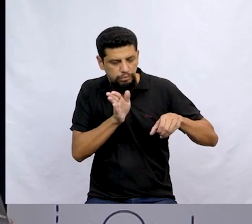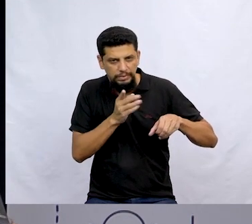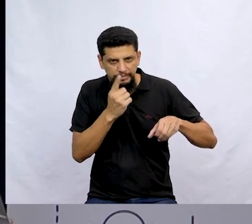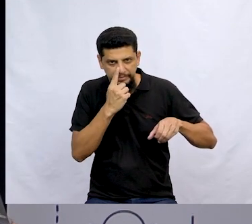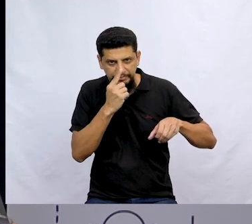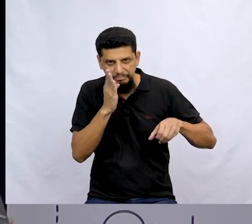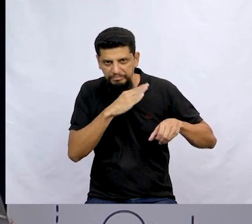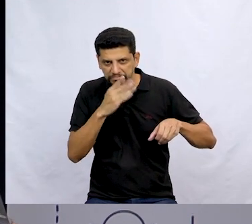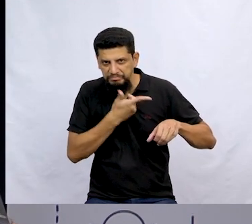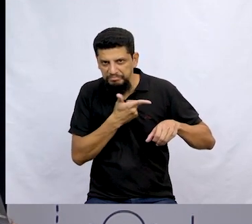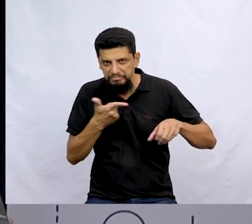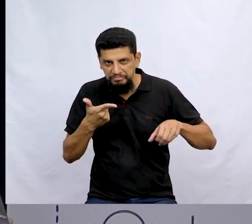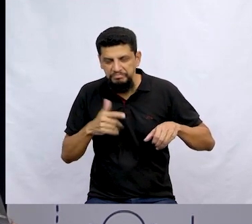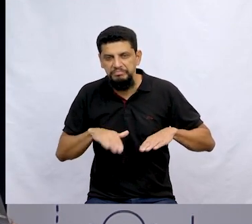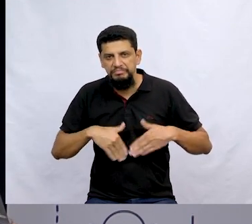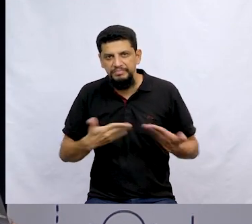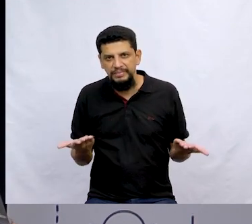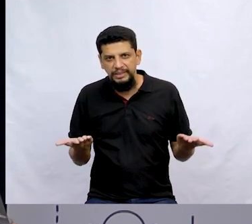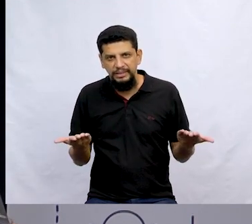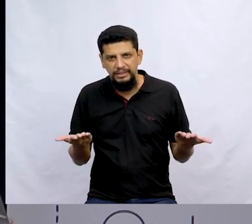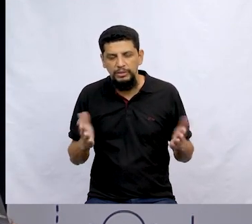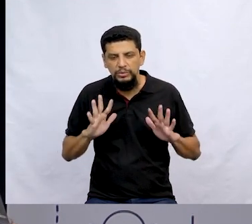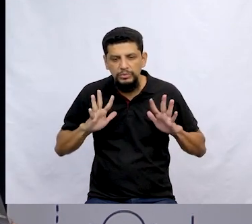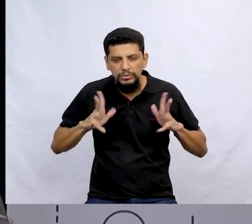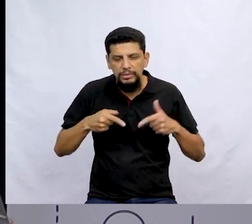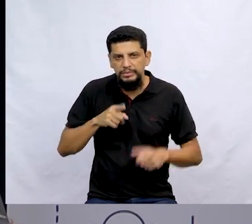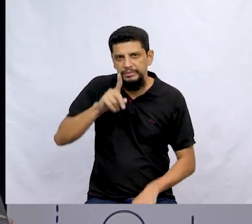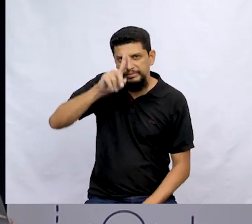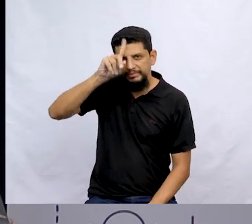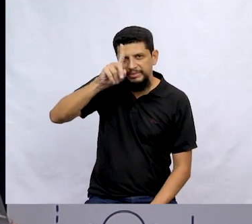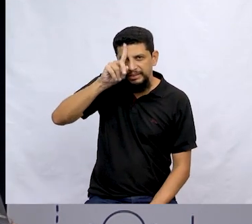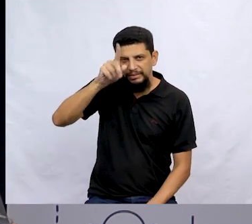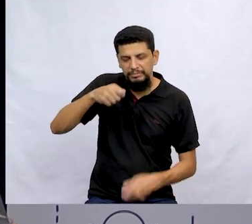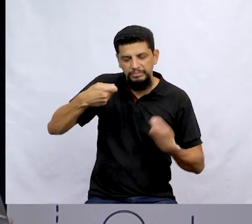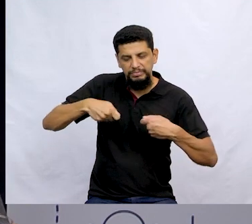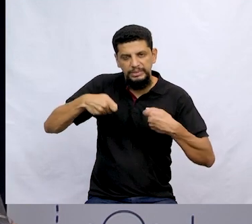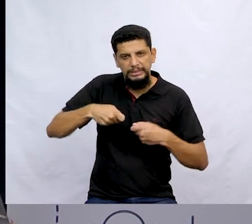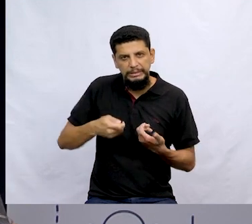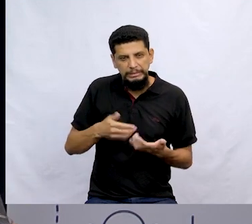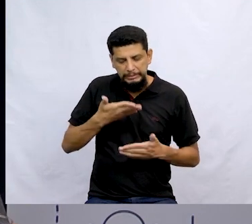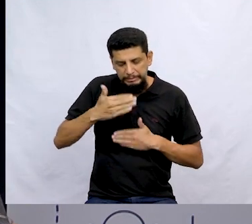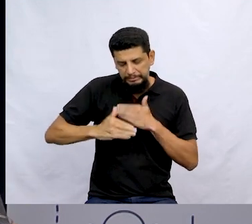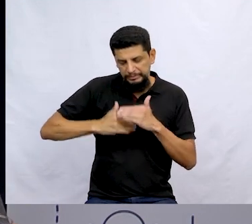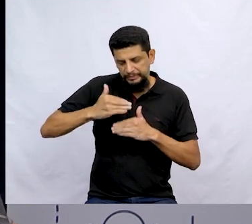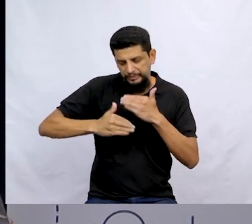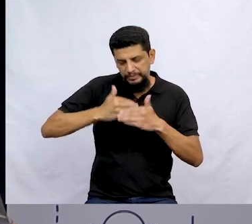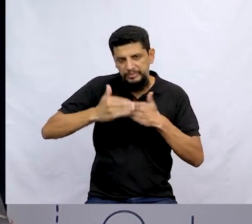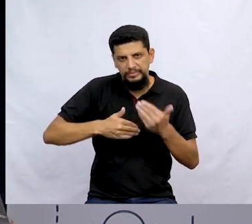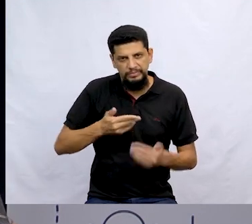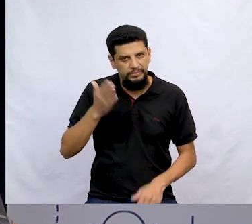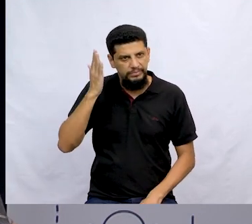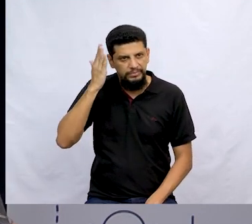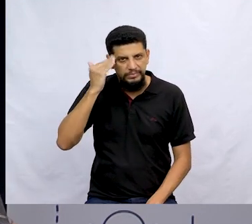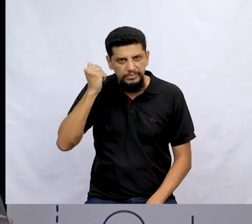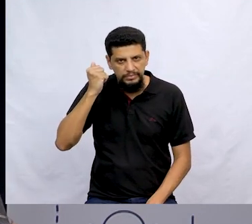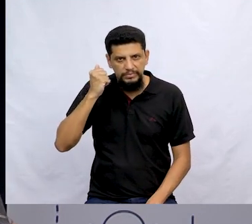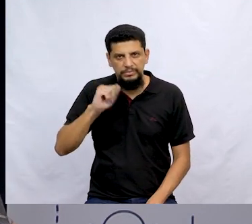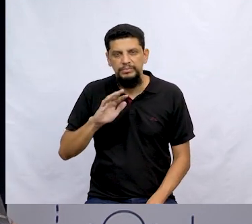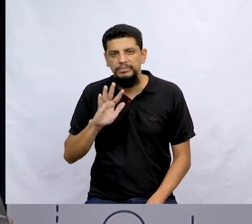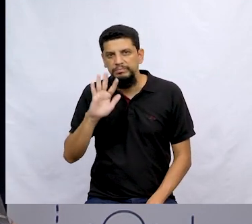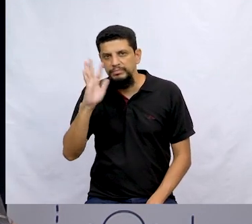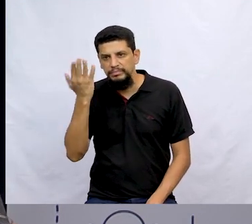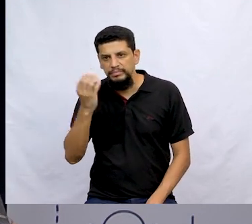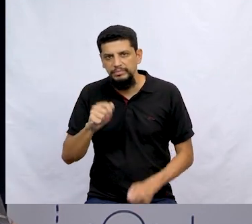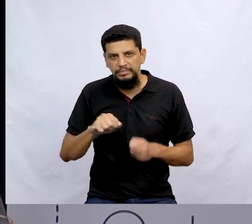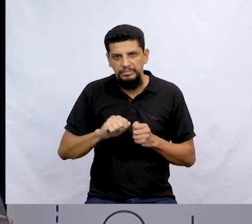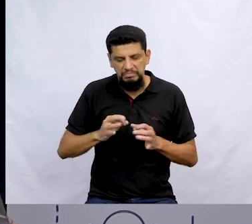cheiro, né? Hum... Então... Ah, toda invenção precisava ser aprimorada. E Zelito sabia muito bem disso. E